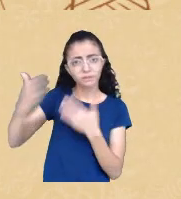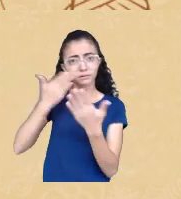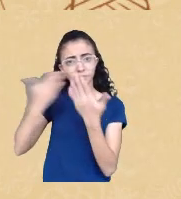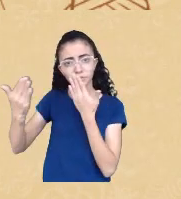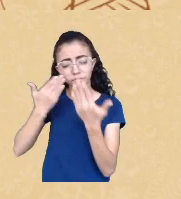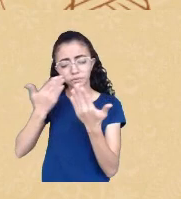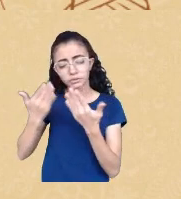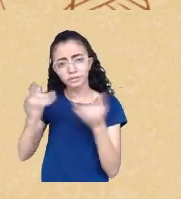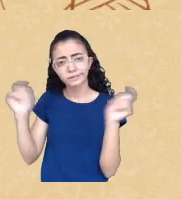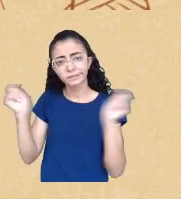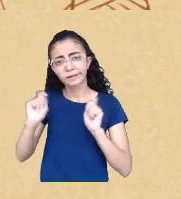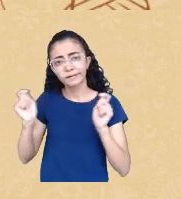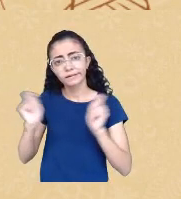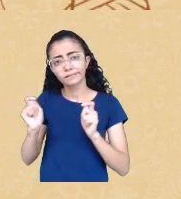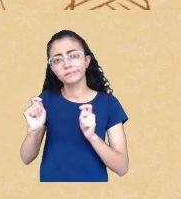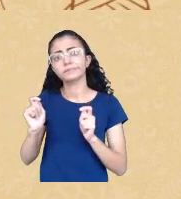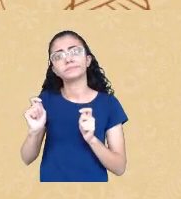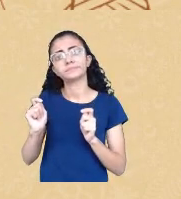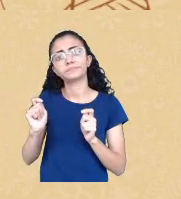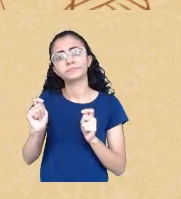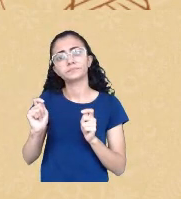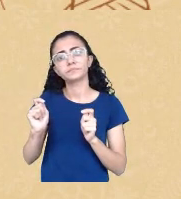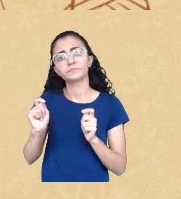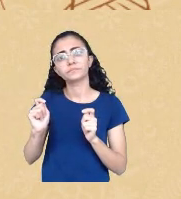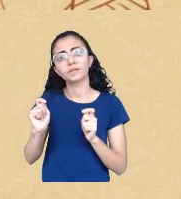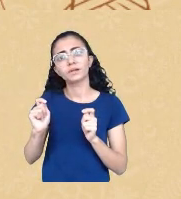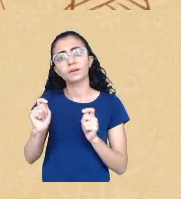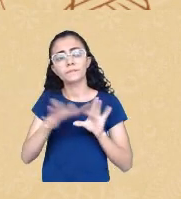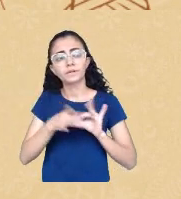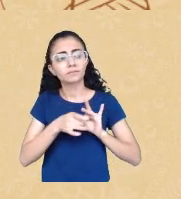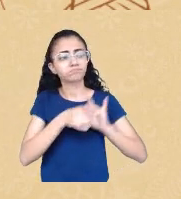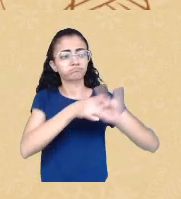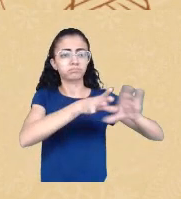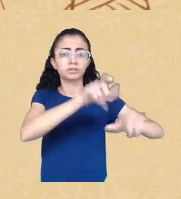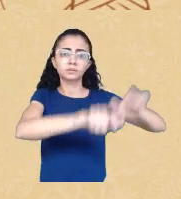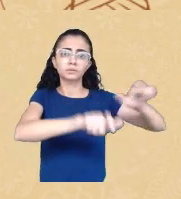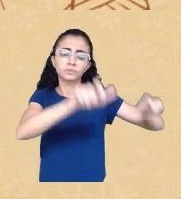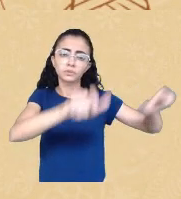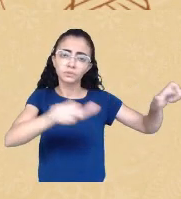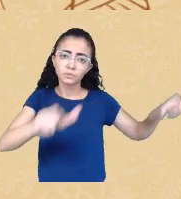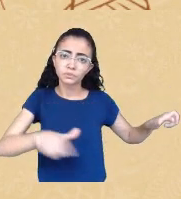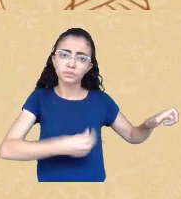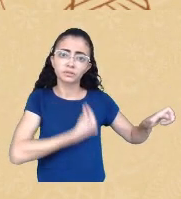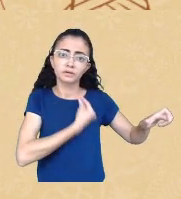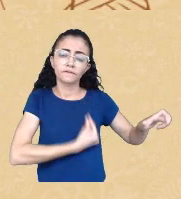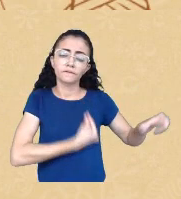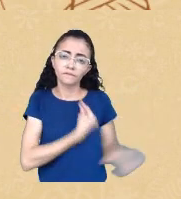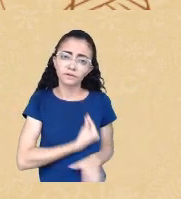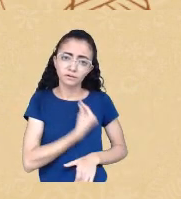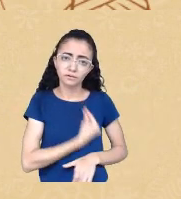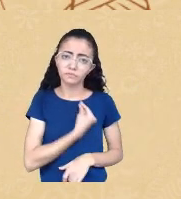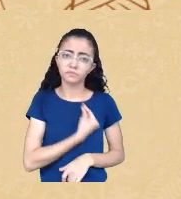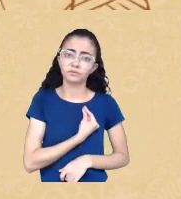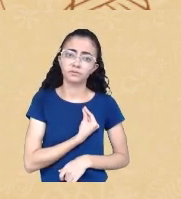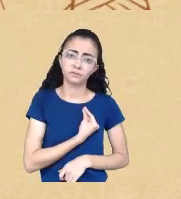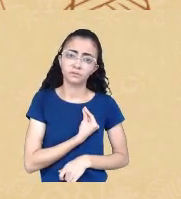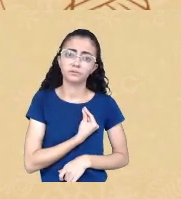possibilidade de emancipação das pessoas que vivem em situação de